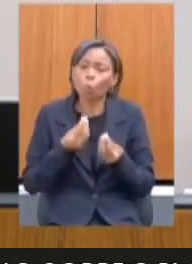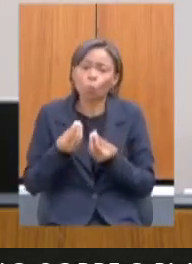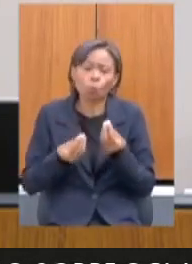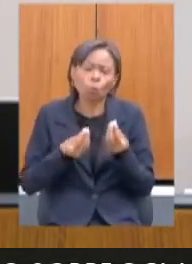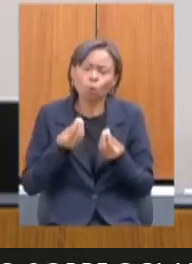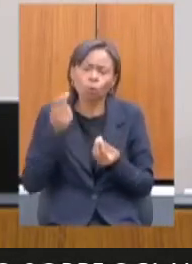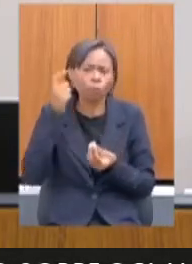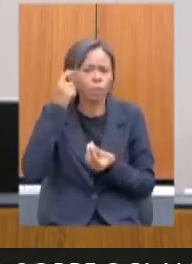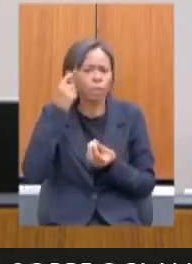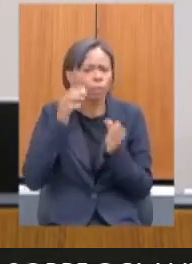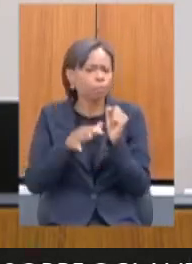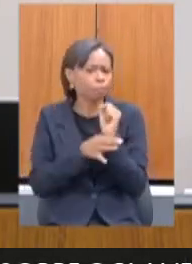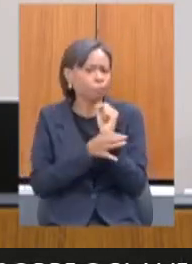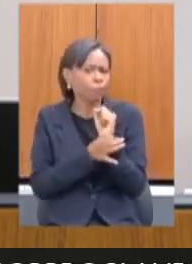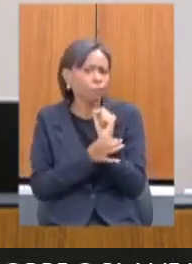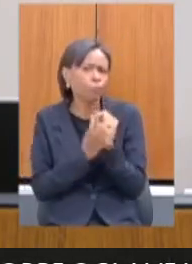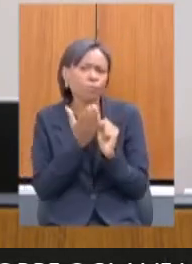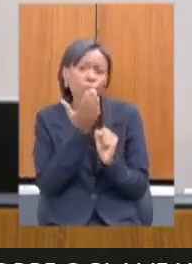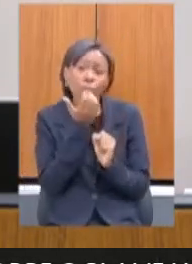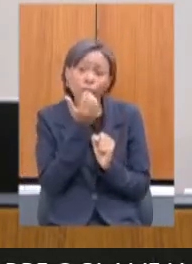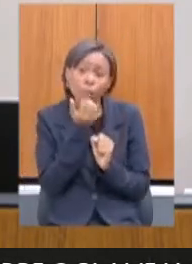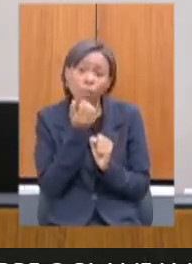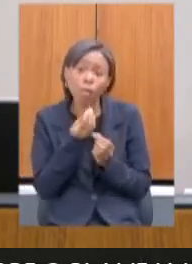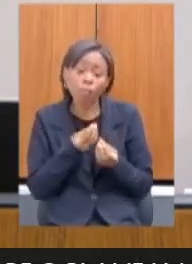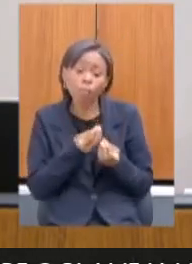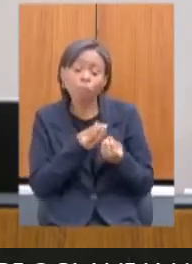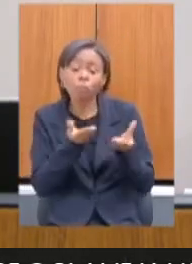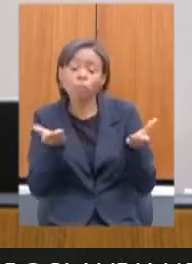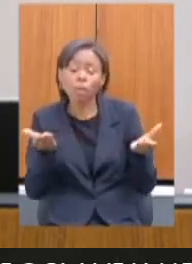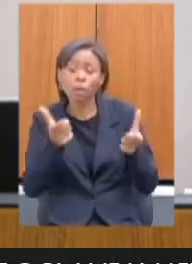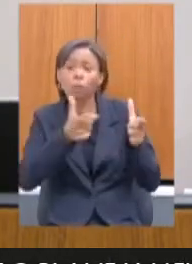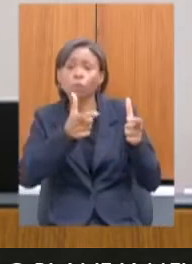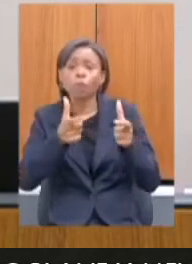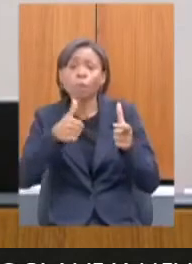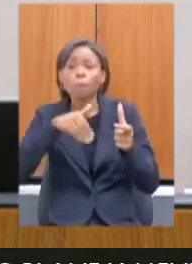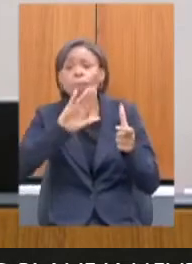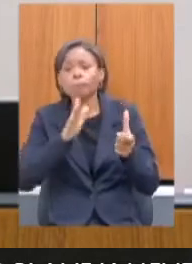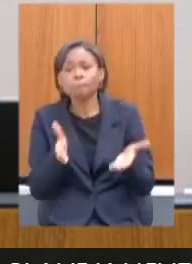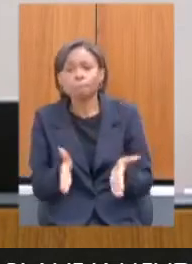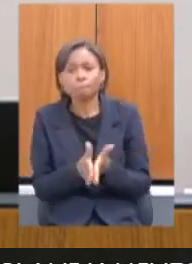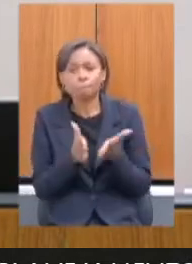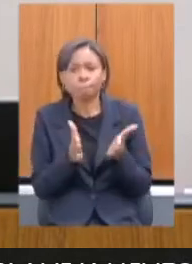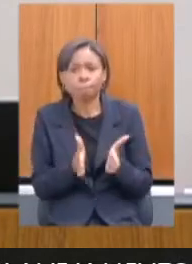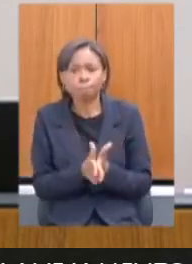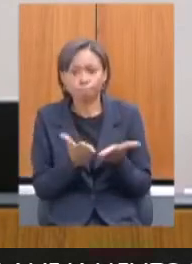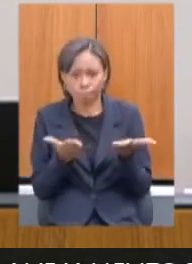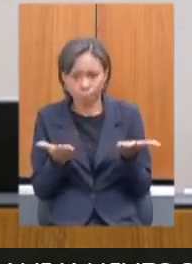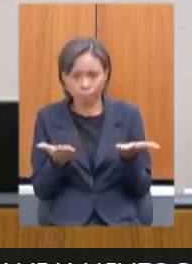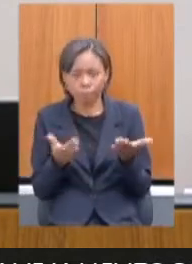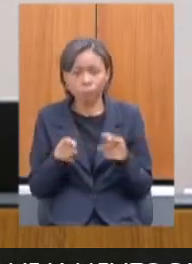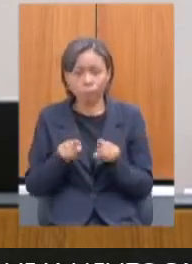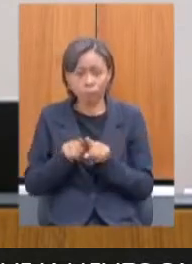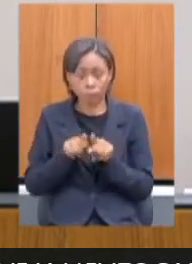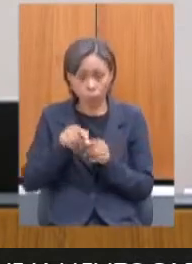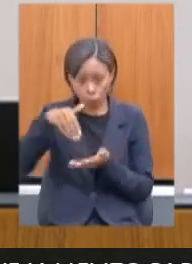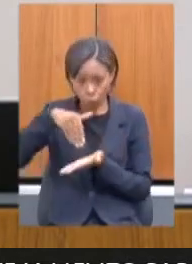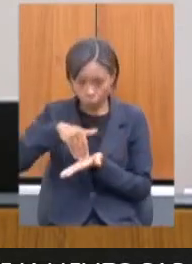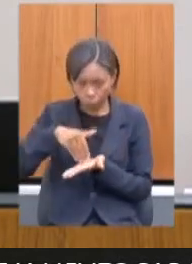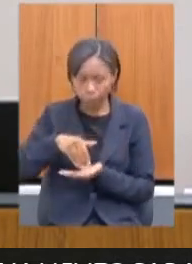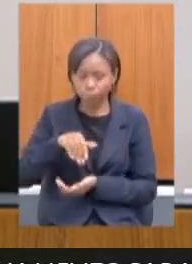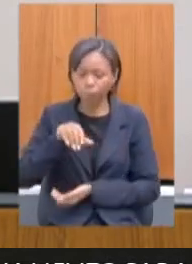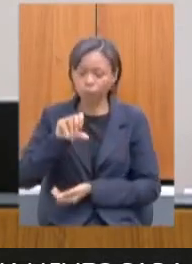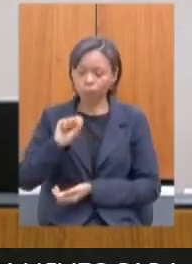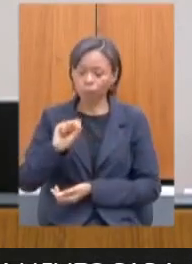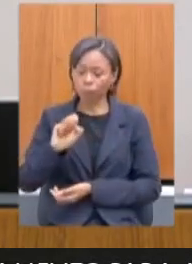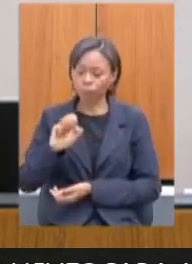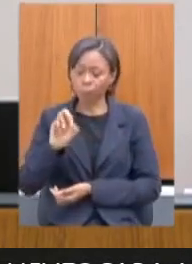garantir segurança alimentar para as comunidades mais pobres. E, por final, o CEDH é um projeto importante que